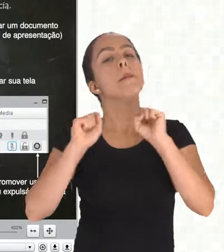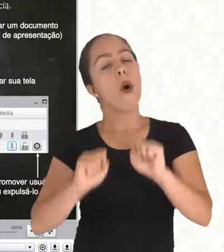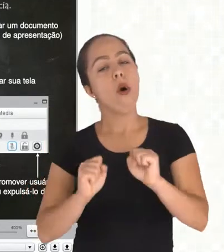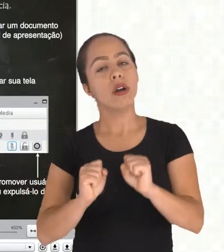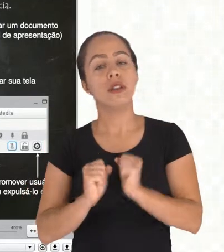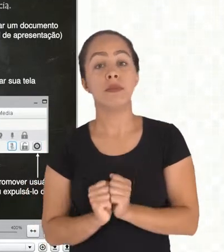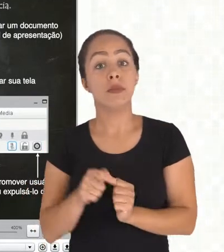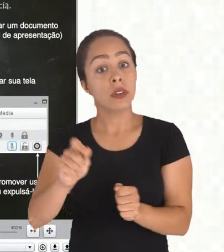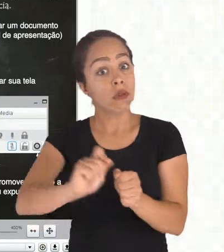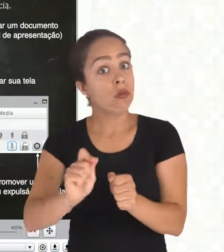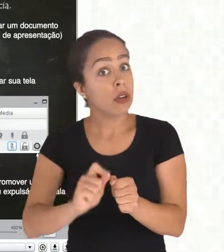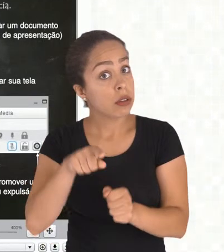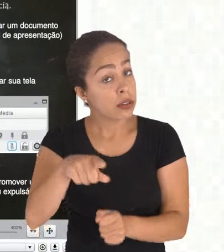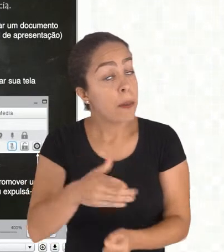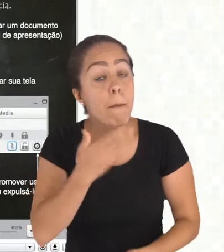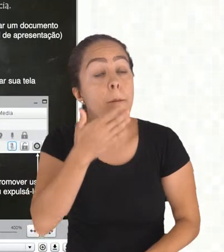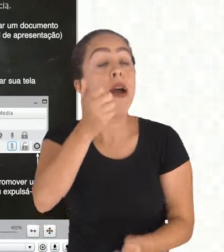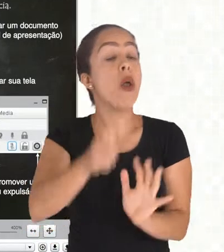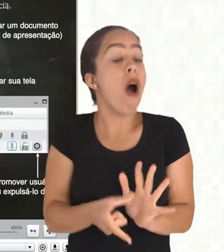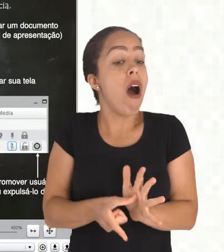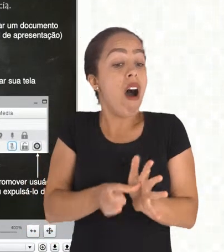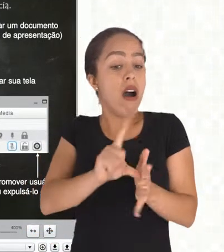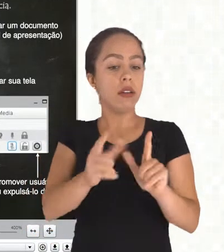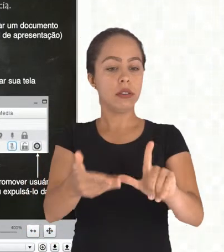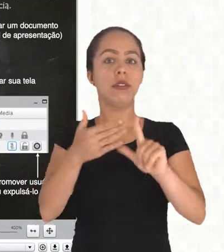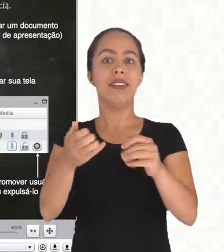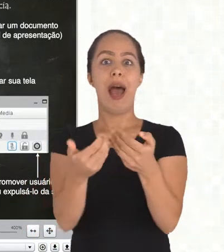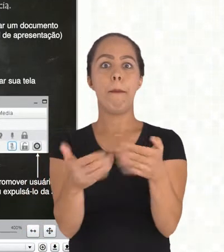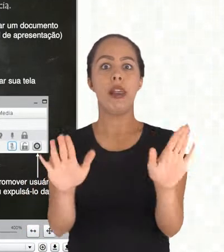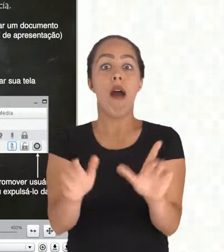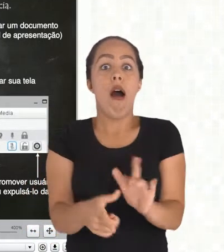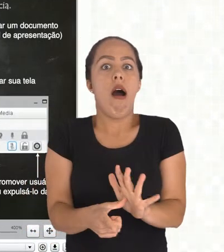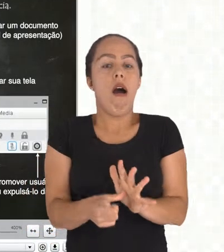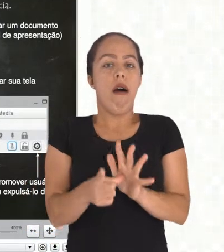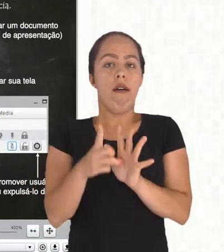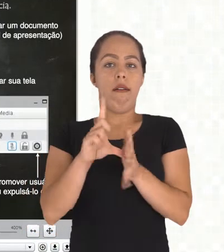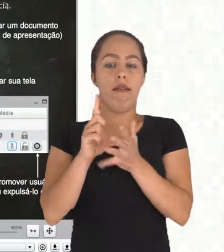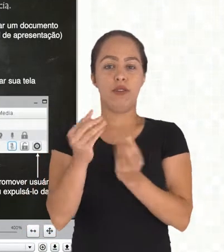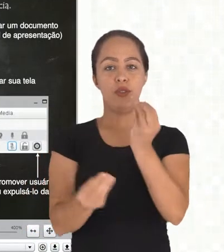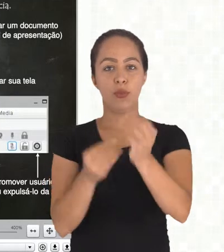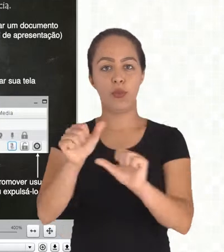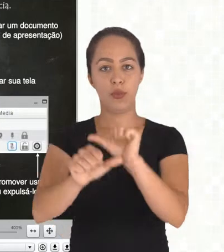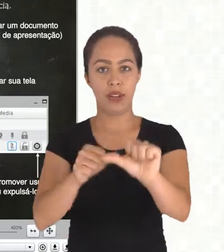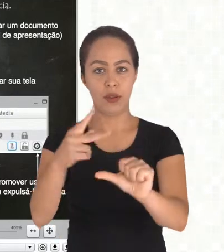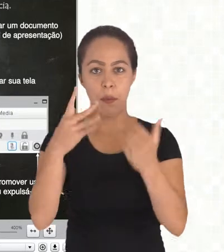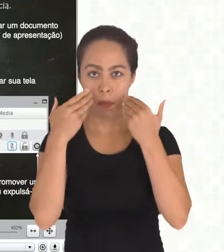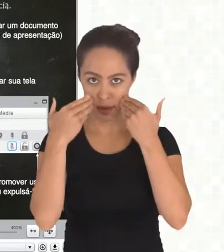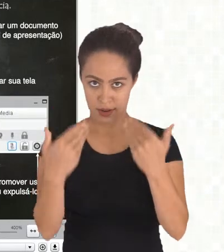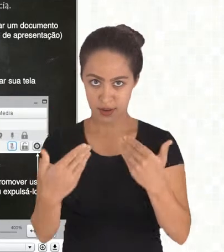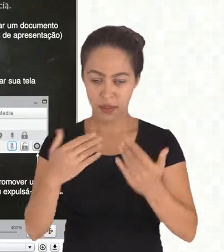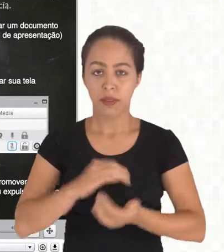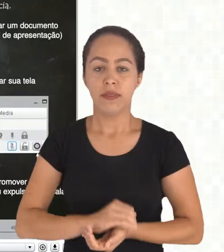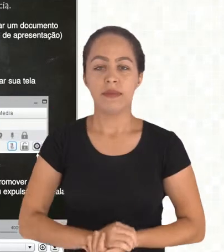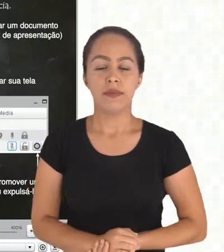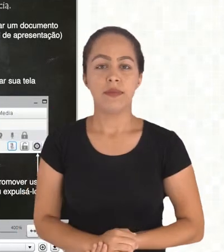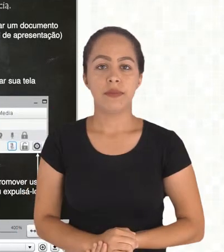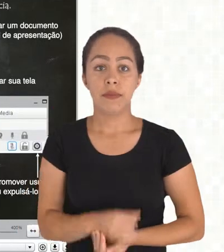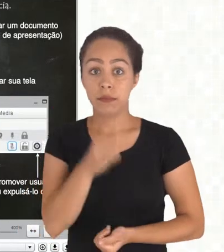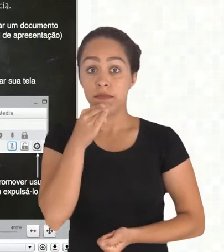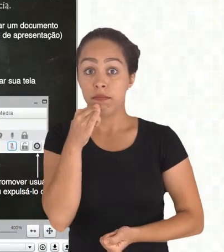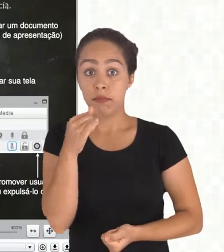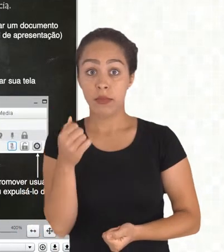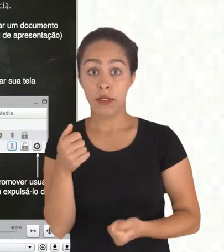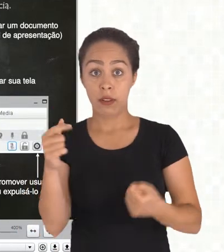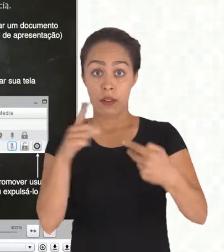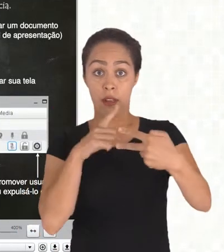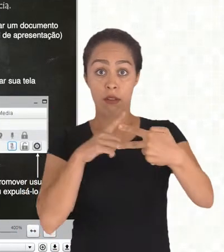carregue seus arquivos sempre no início da web conferência antes das pessoas entrarem e aí você só alterna os arquivos à medida que você quer mudar